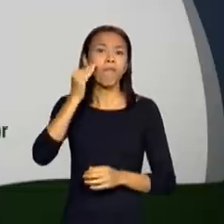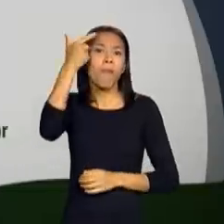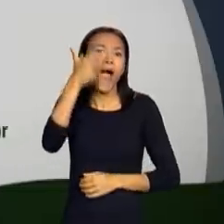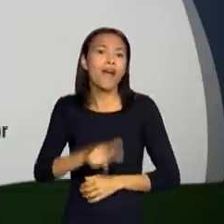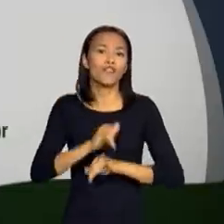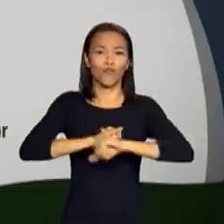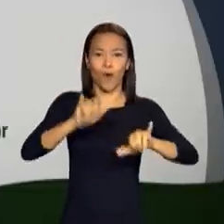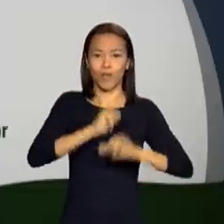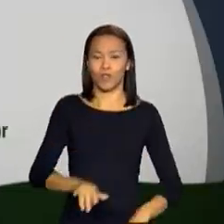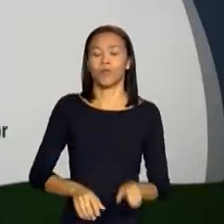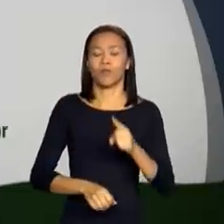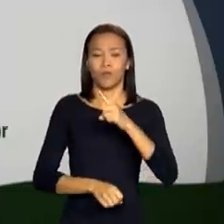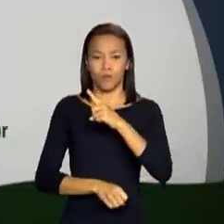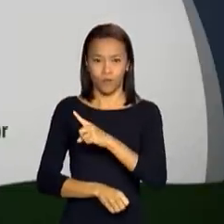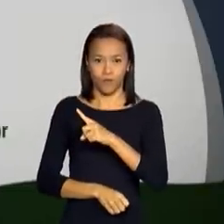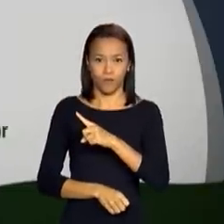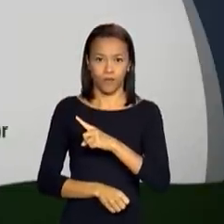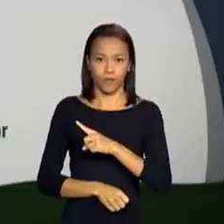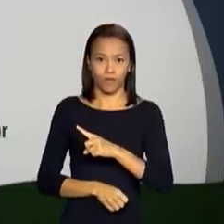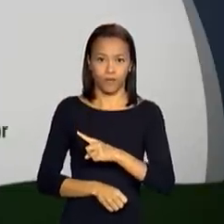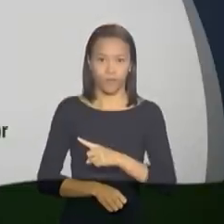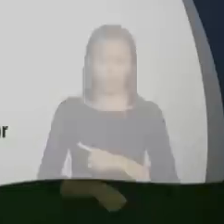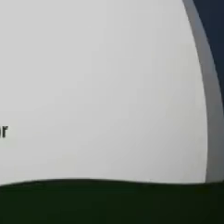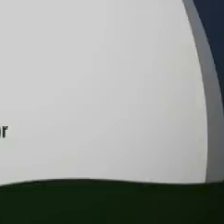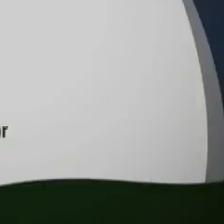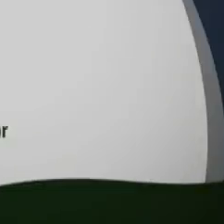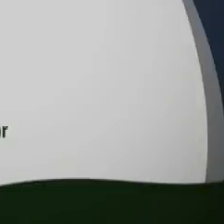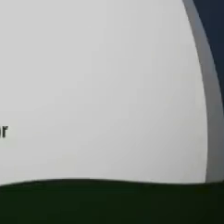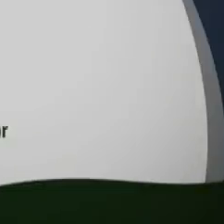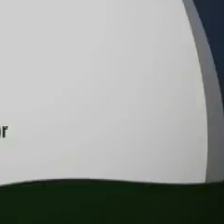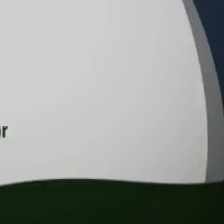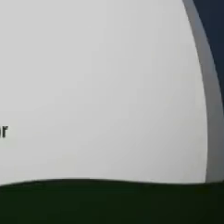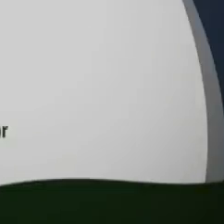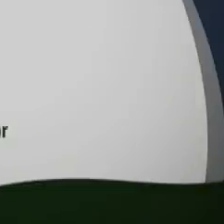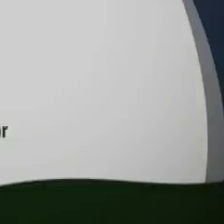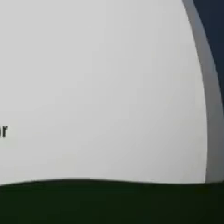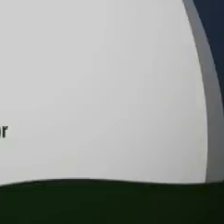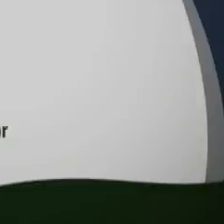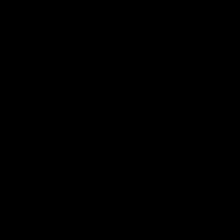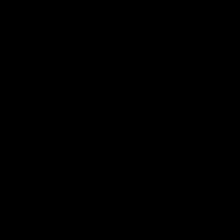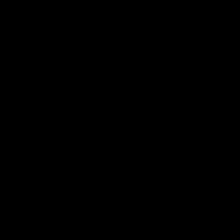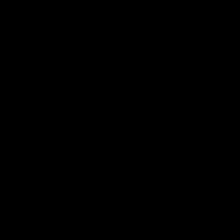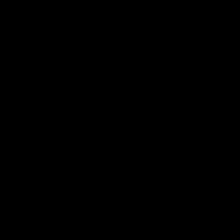em www.bnb.gov.br.